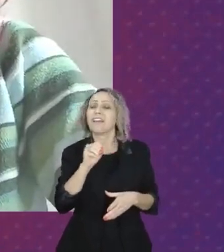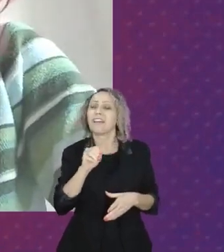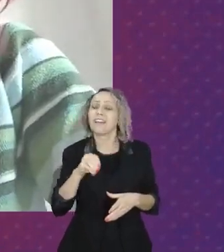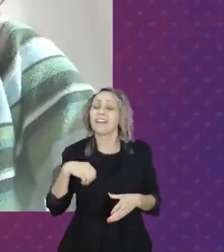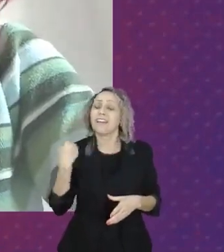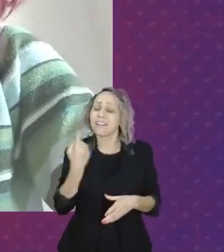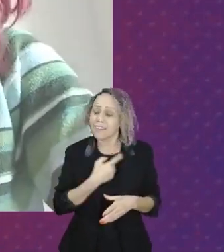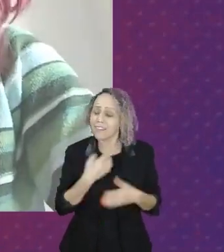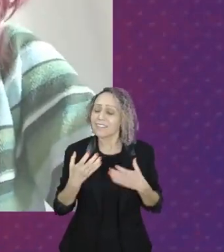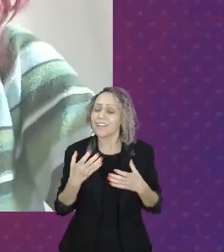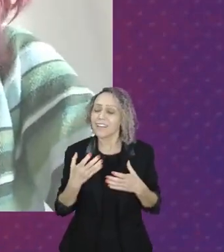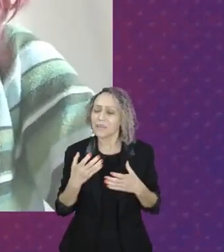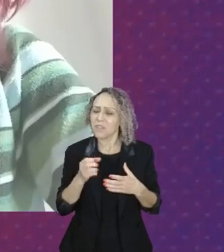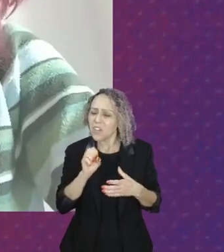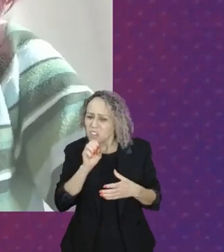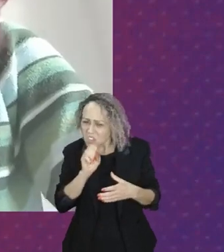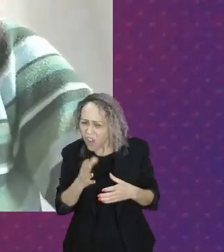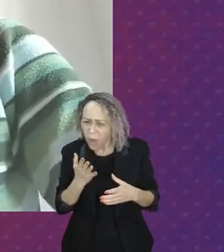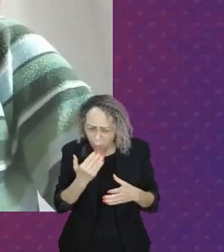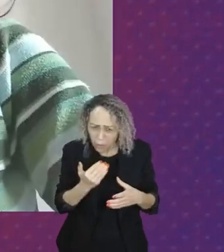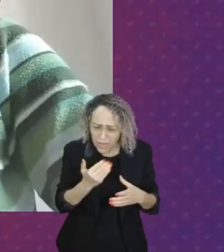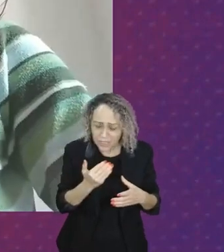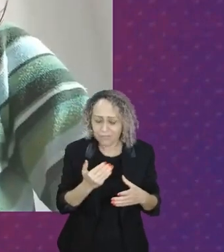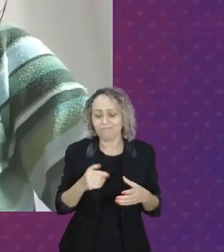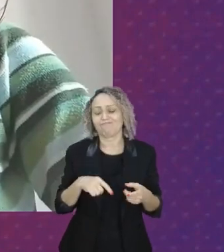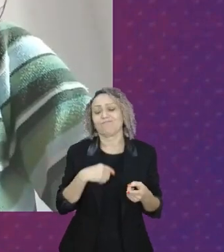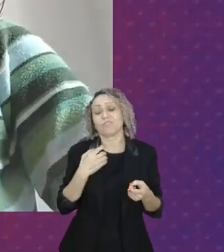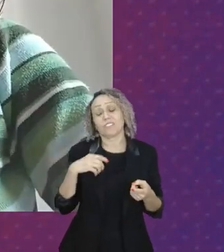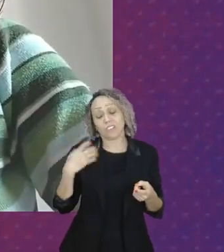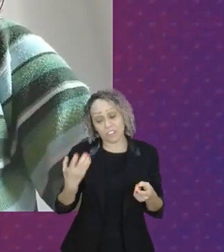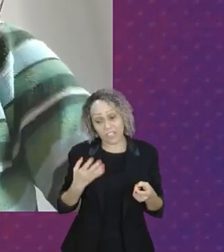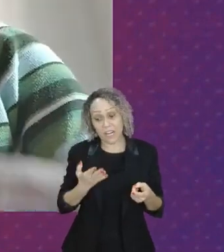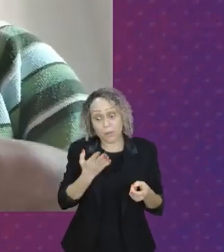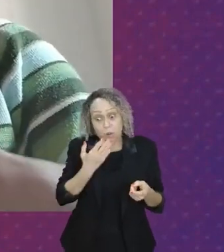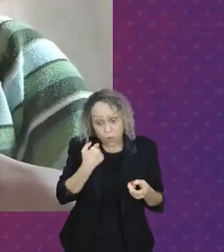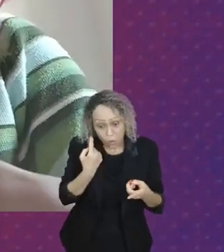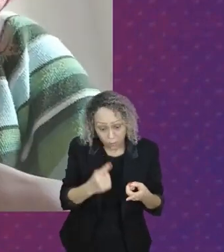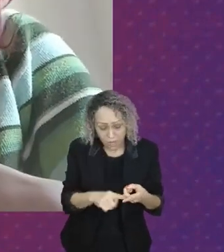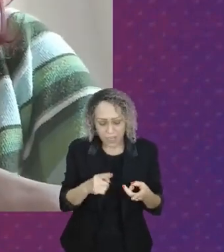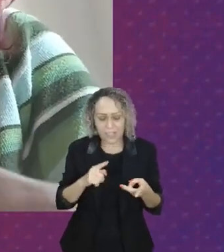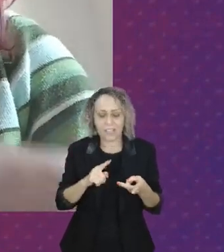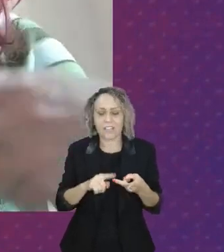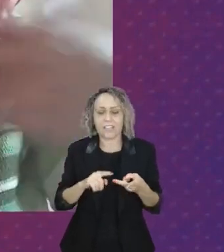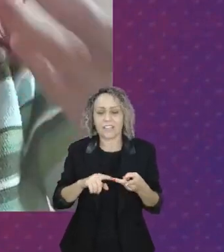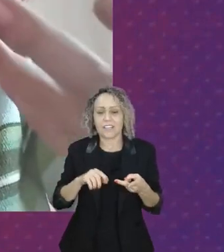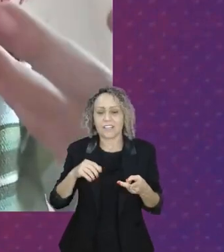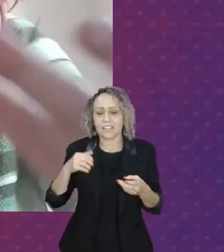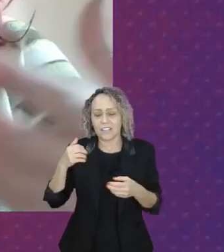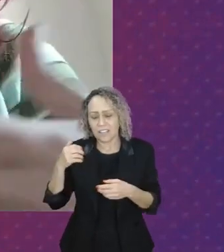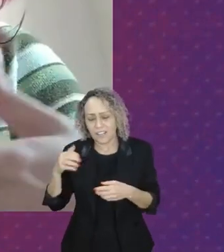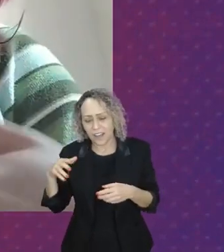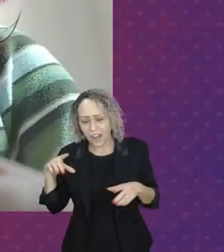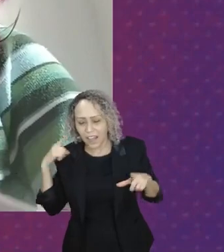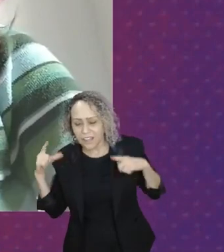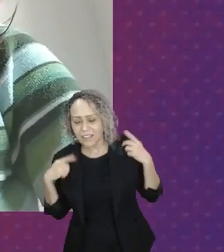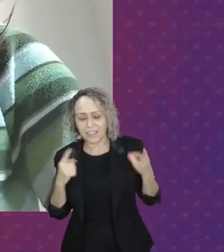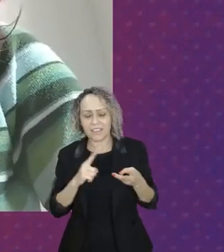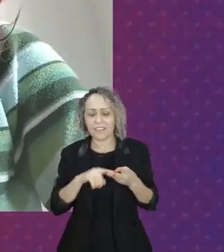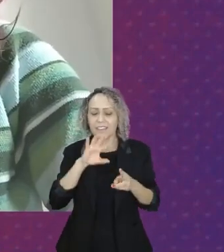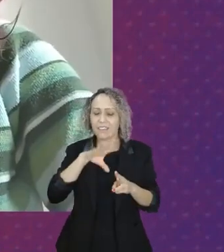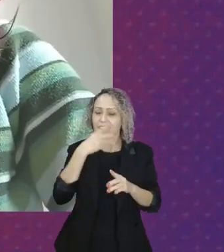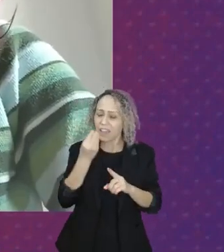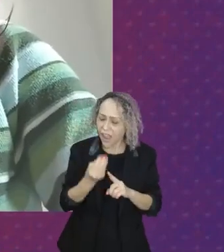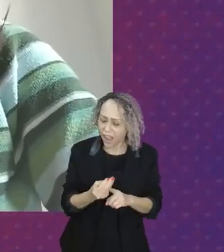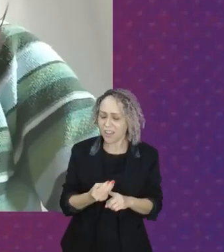brasileiro e da brasileira hoje em dia. mas isso faz com que a gente corra ainda mais do que a gente já